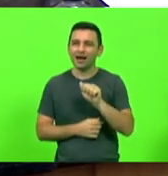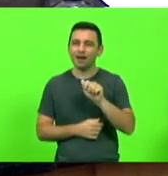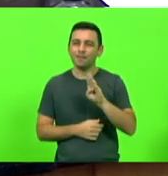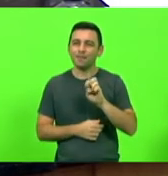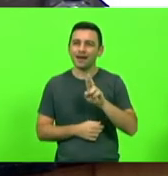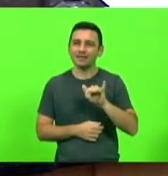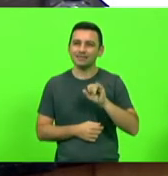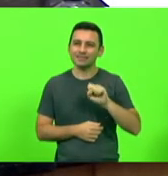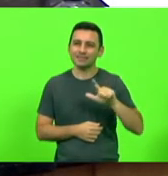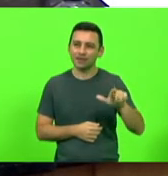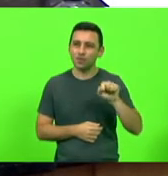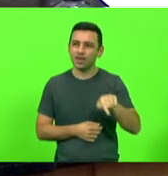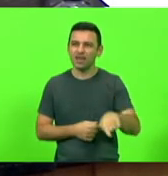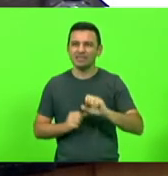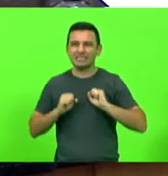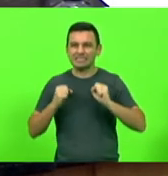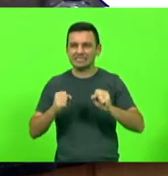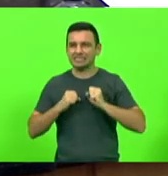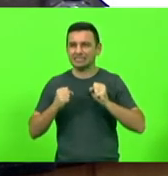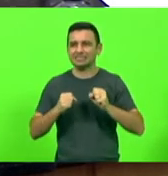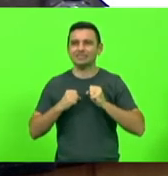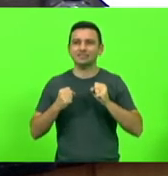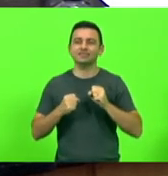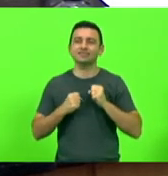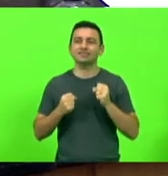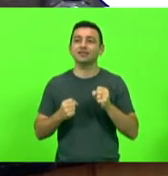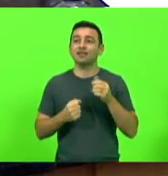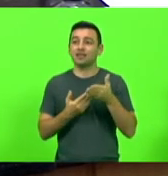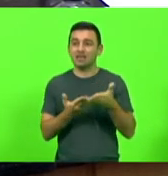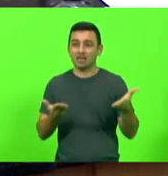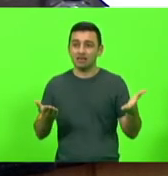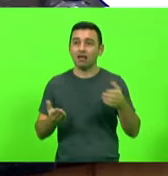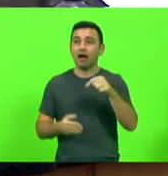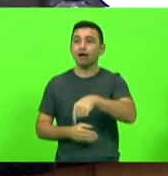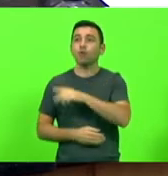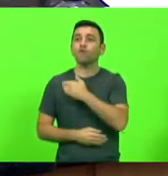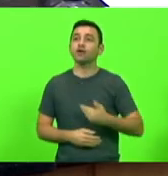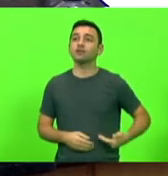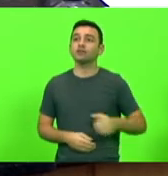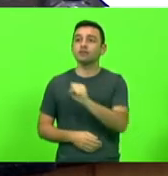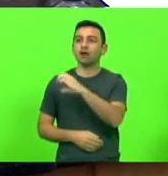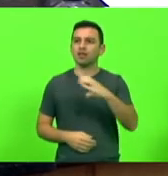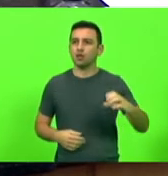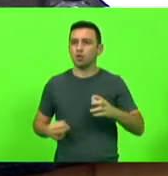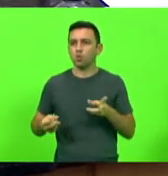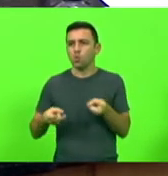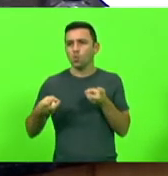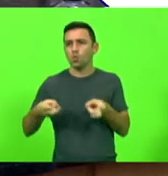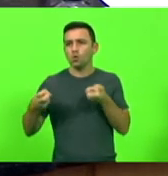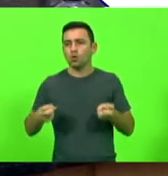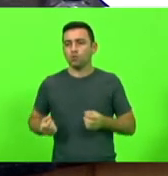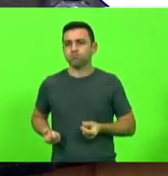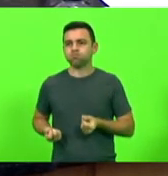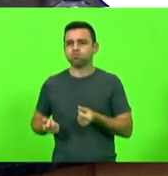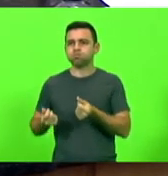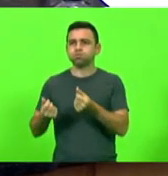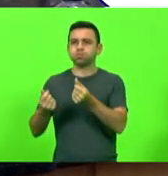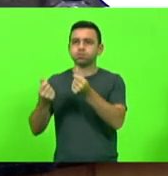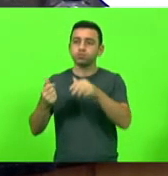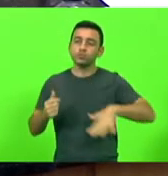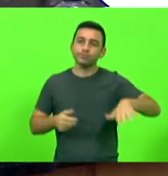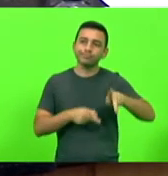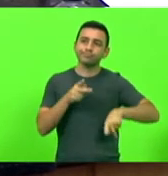um verdadeiro guerreiro do setor, o governo de Santa Catarina enriquece, enquanto a